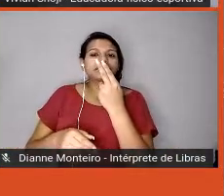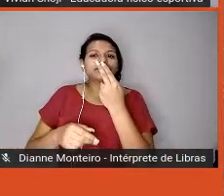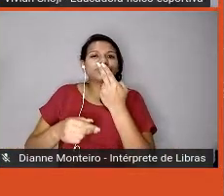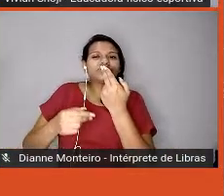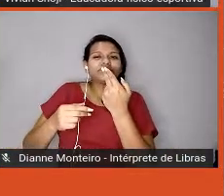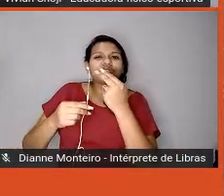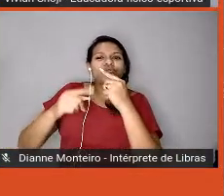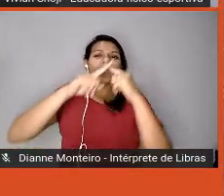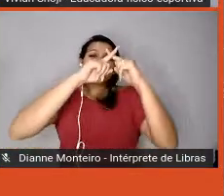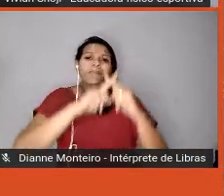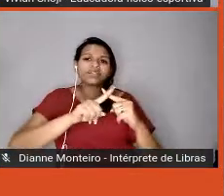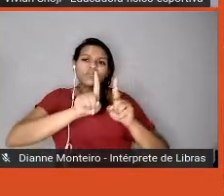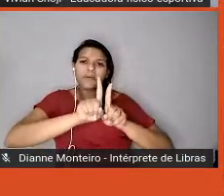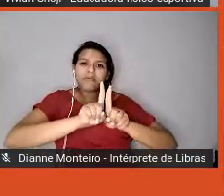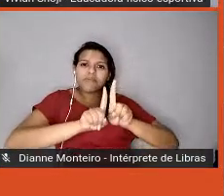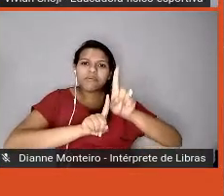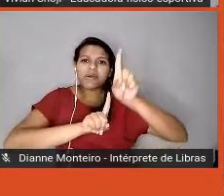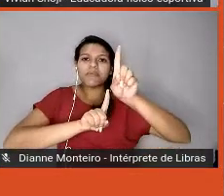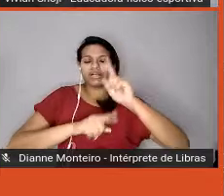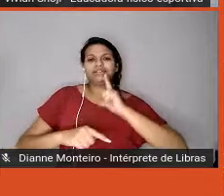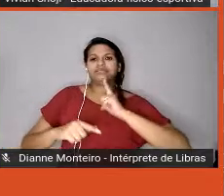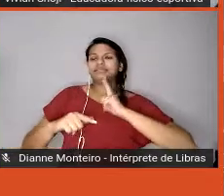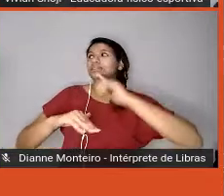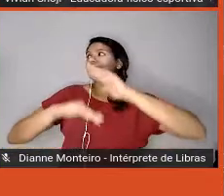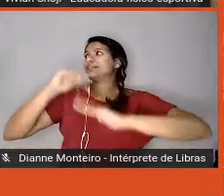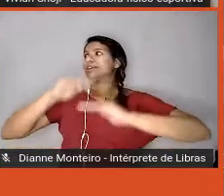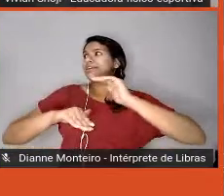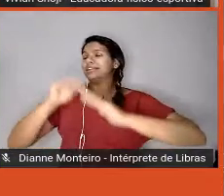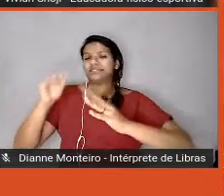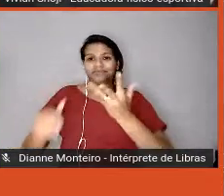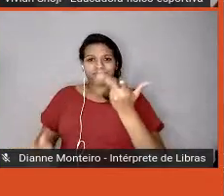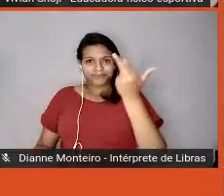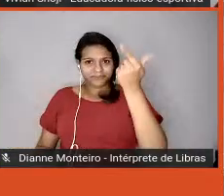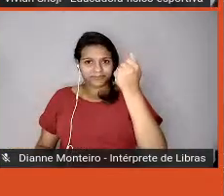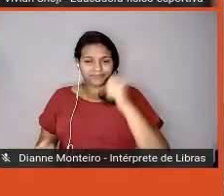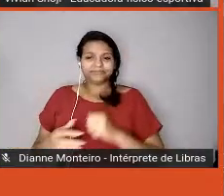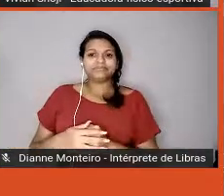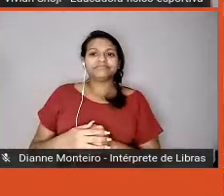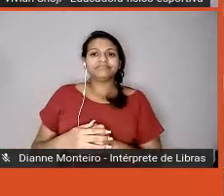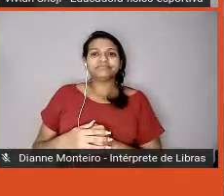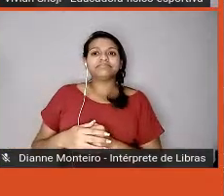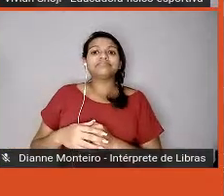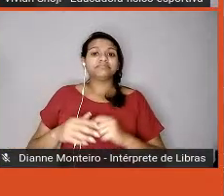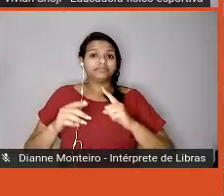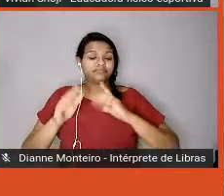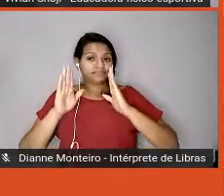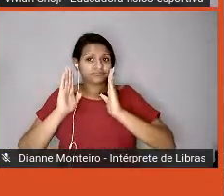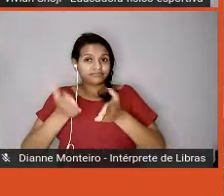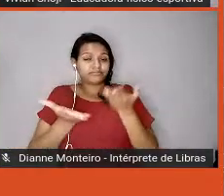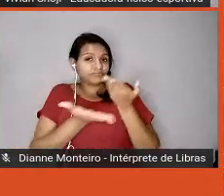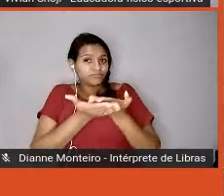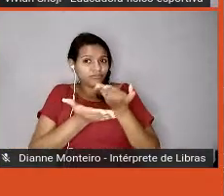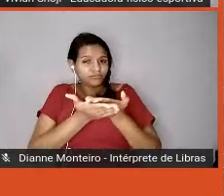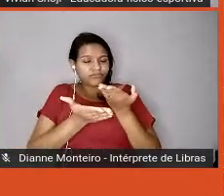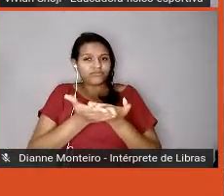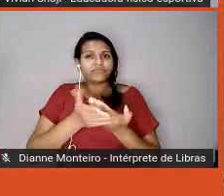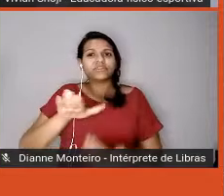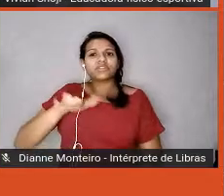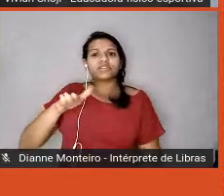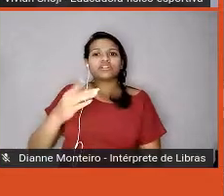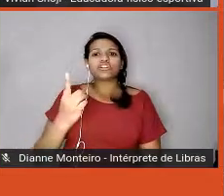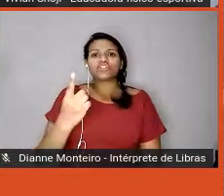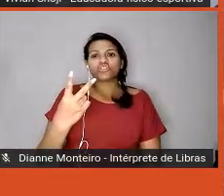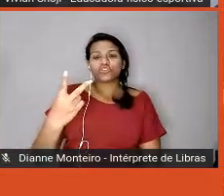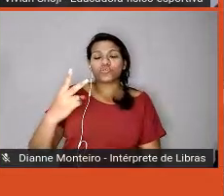de talentos também, né? Outro estudo da Sharecare aponta o seguinte, 12 meses de investimento em bem-estar